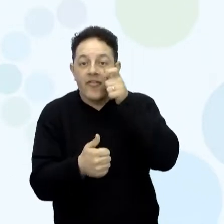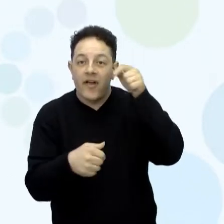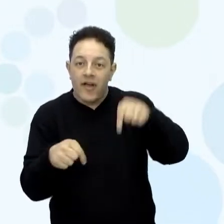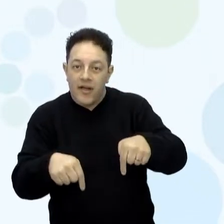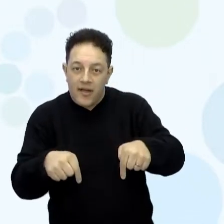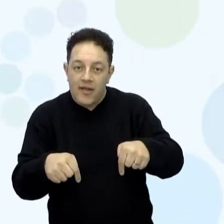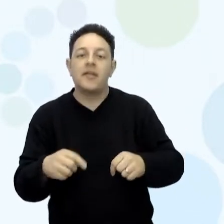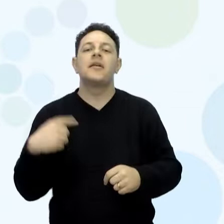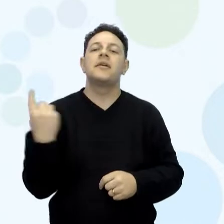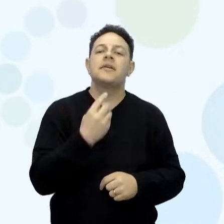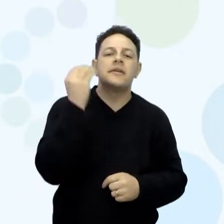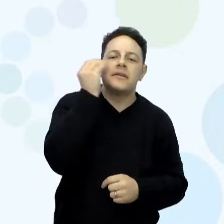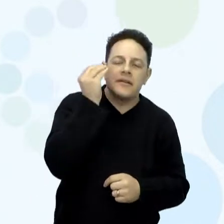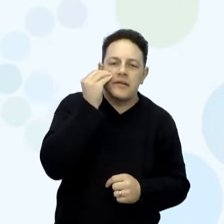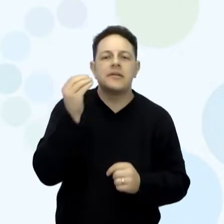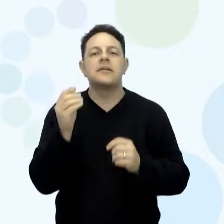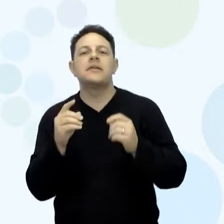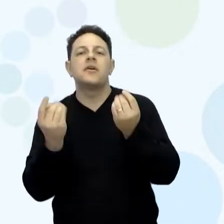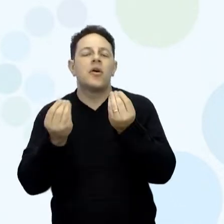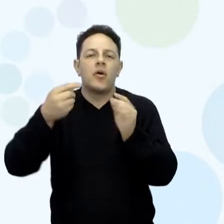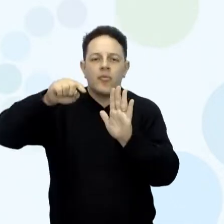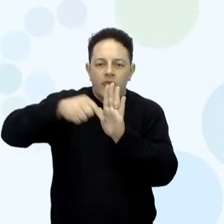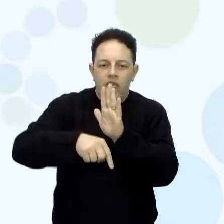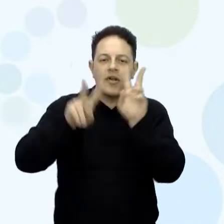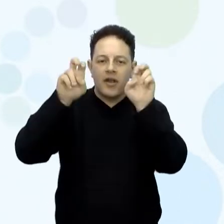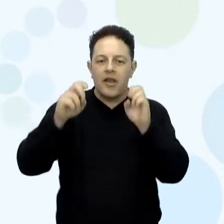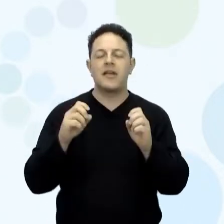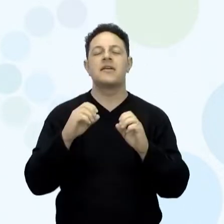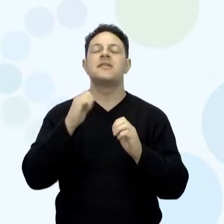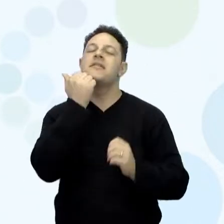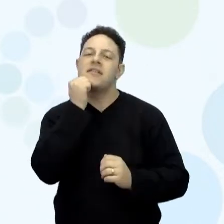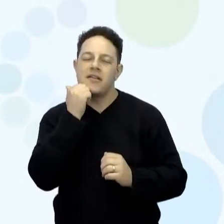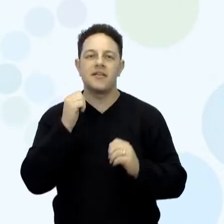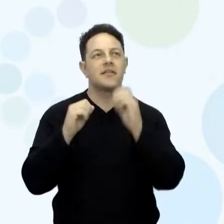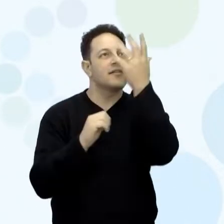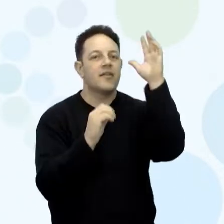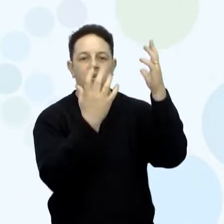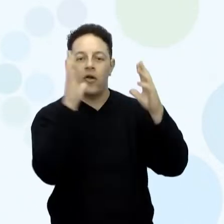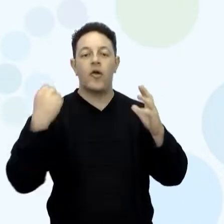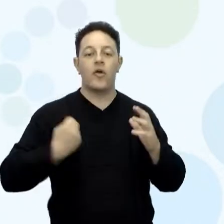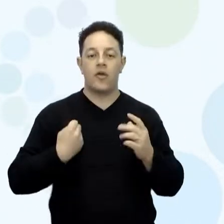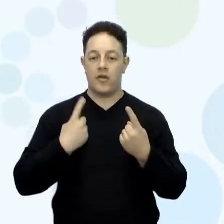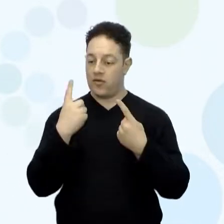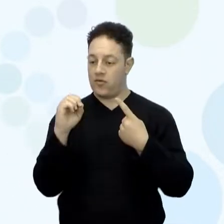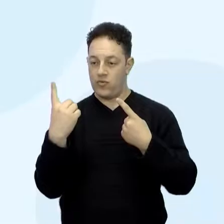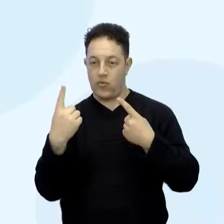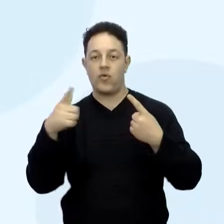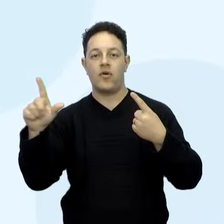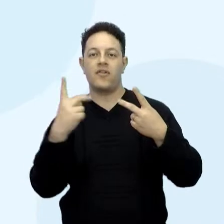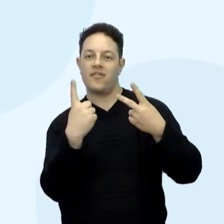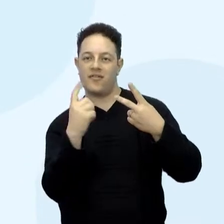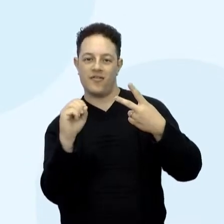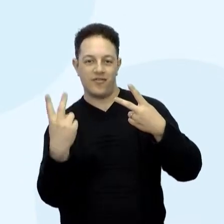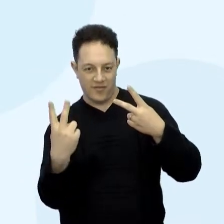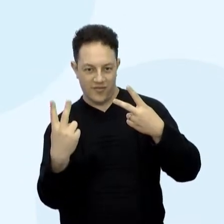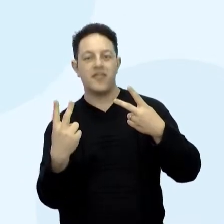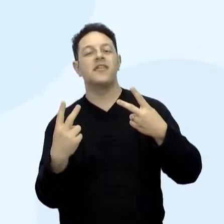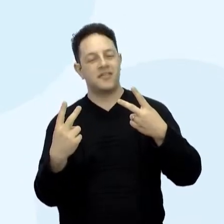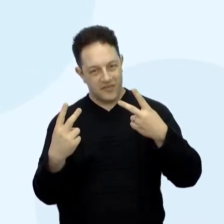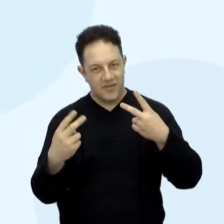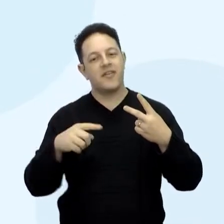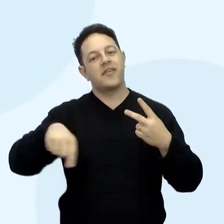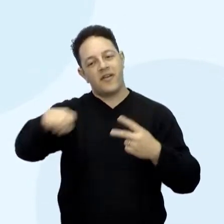estamos aí tentando aprofundar as habilidades do Currículo de Ciências da Natureza número 101 e número 102, para vocês